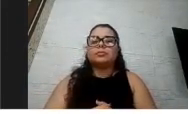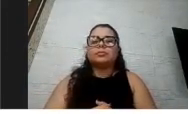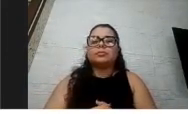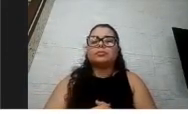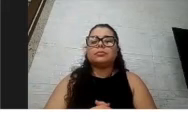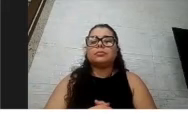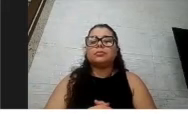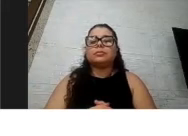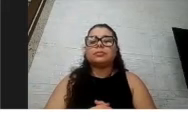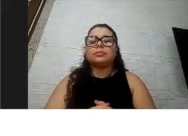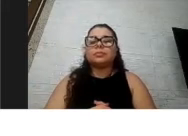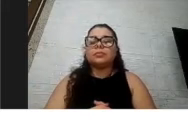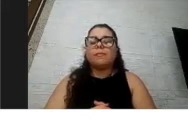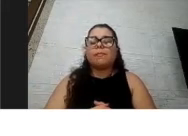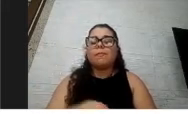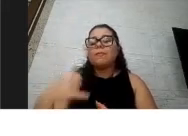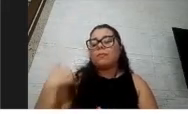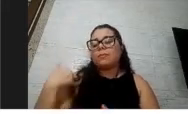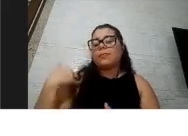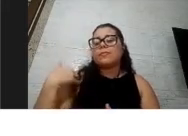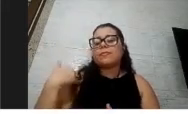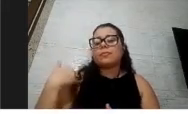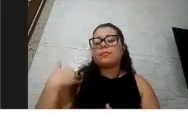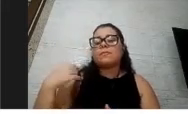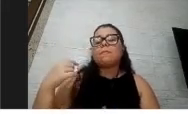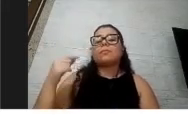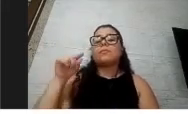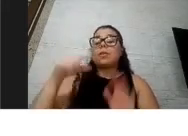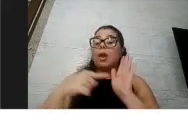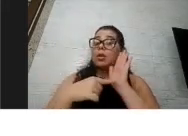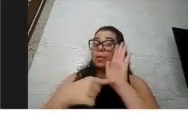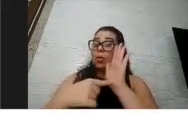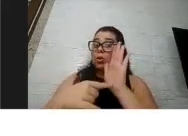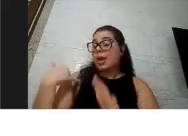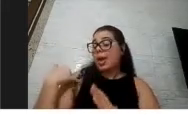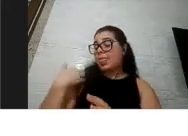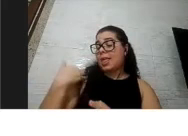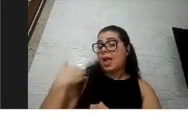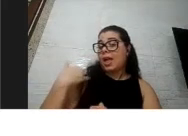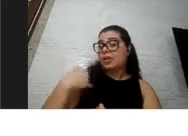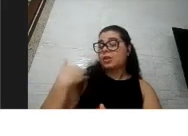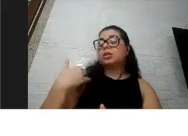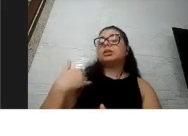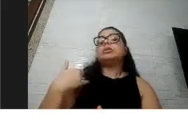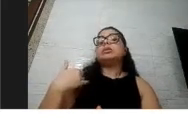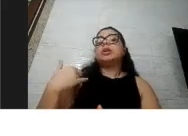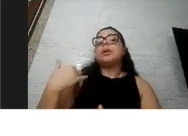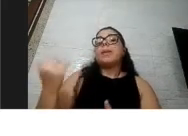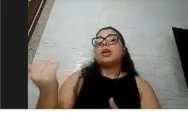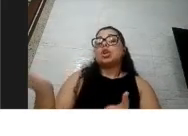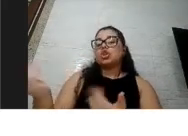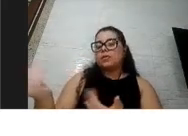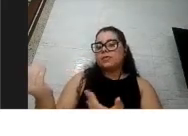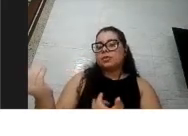na faixa etária porque ó aqui o vermelho é a faixa etária mais nova de 0 a 19 anos o azul